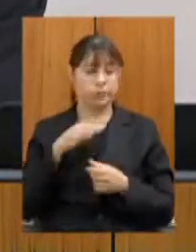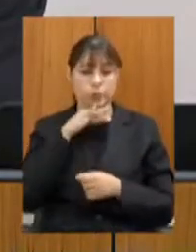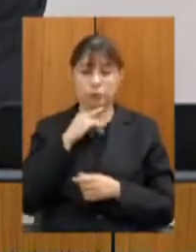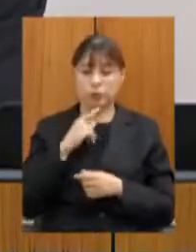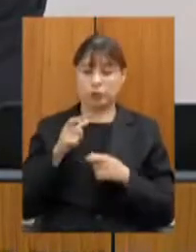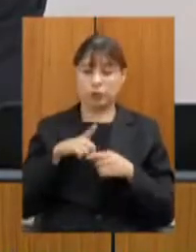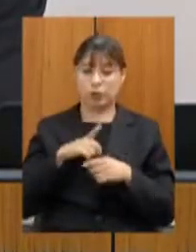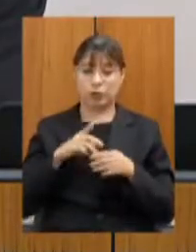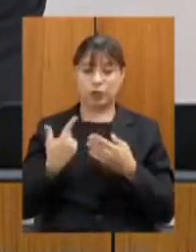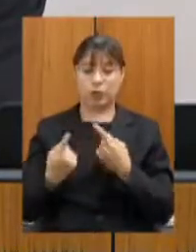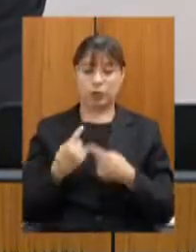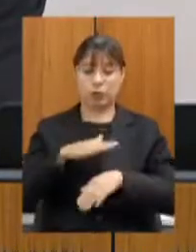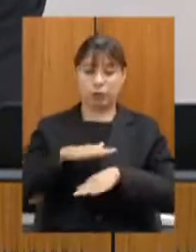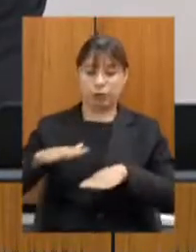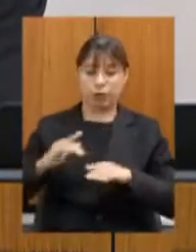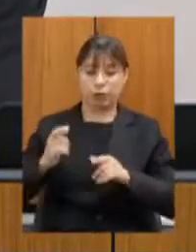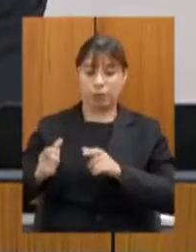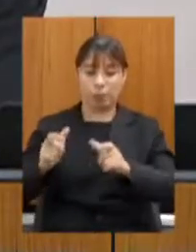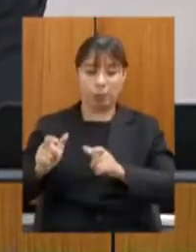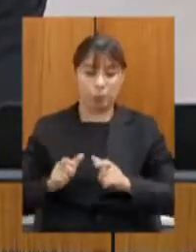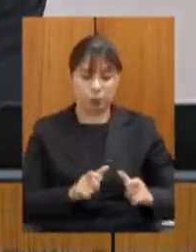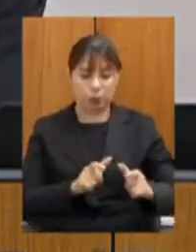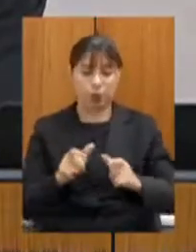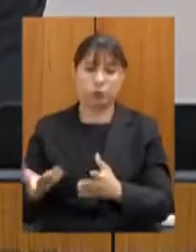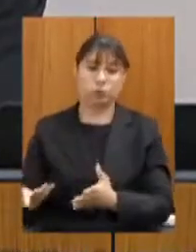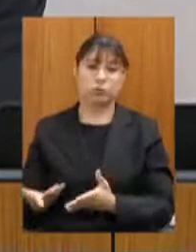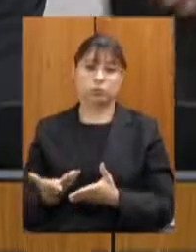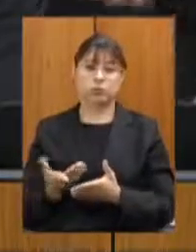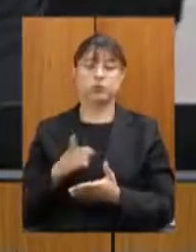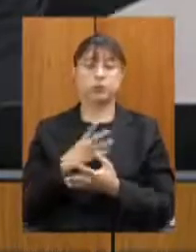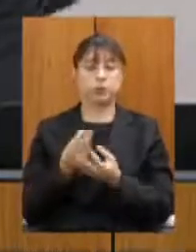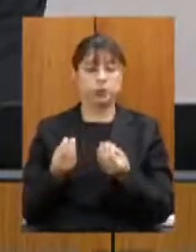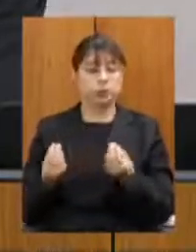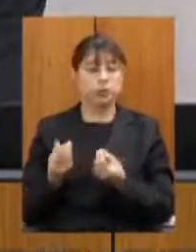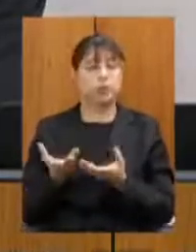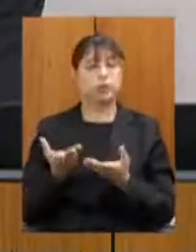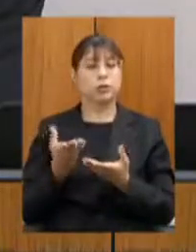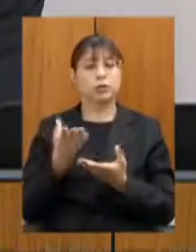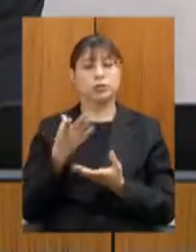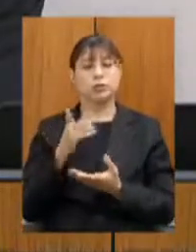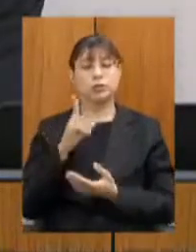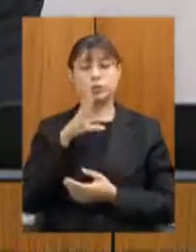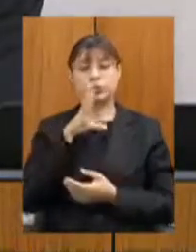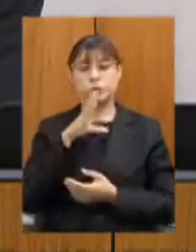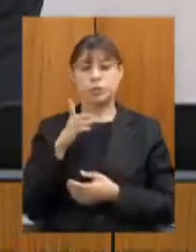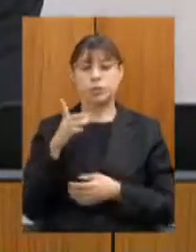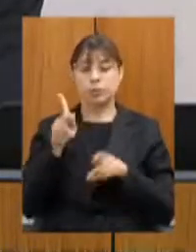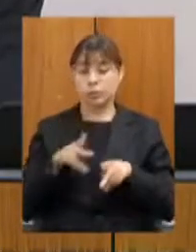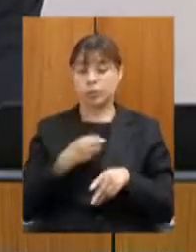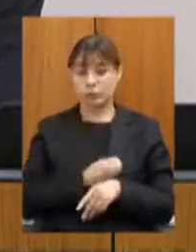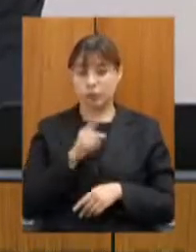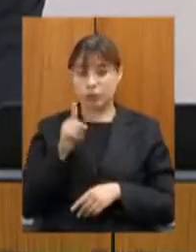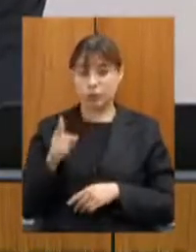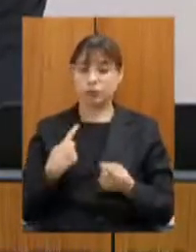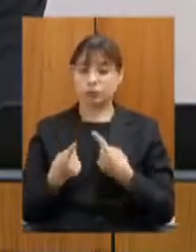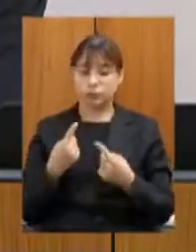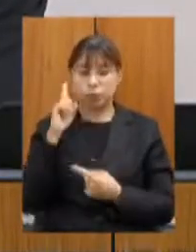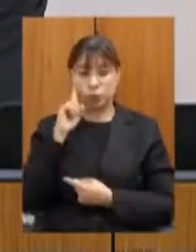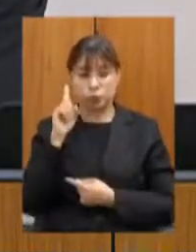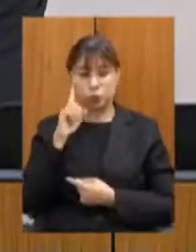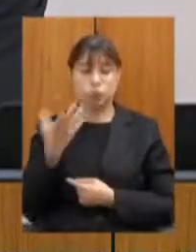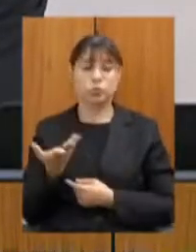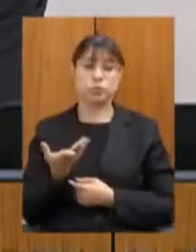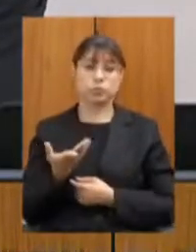buracos e regularidades na pista ressalta-se que grande volume de moradores desses municípios trafegam diariamente pelo trecho sendo